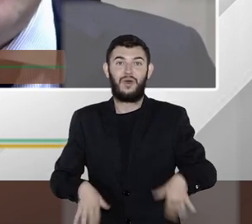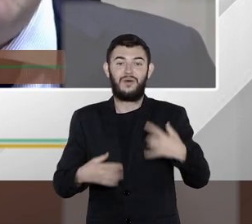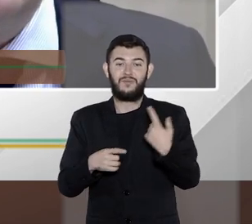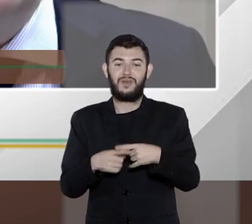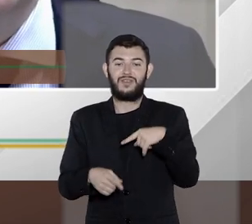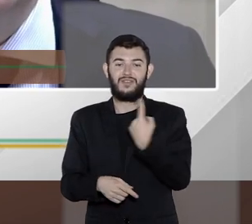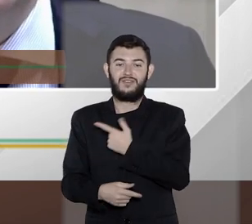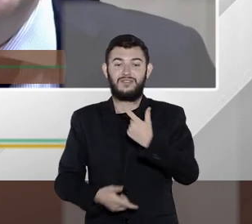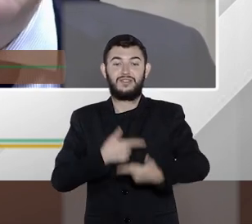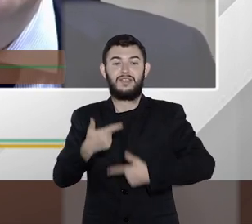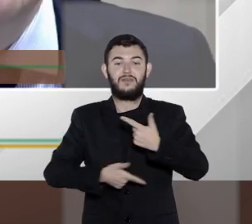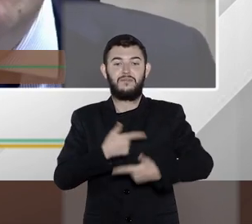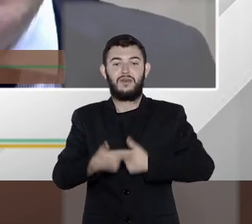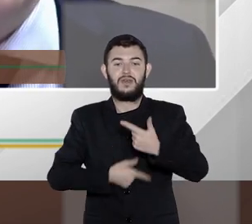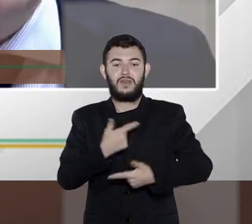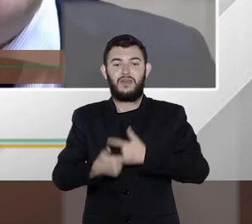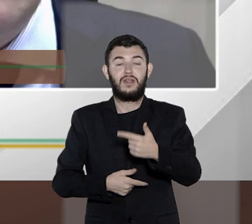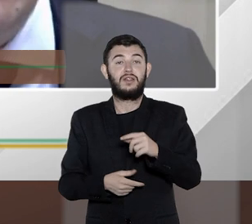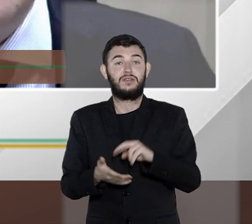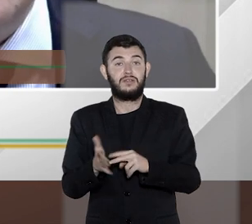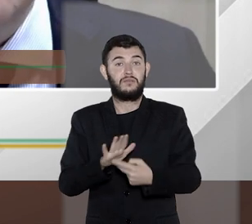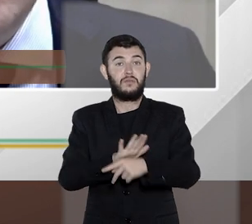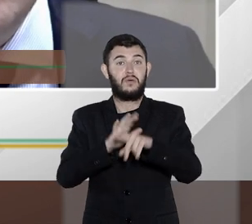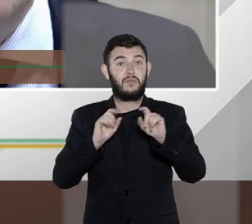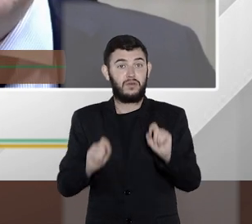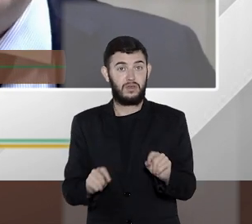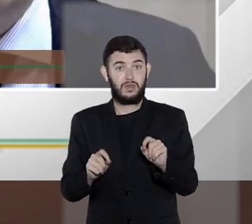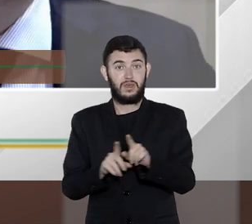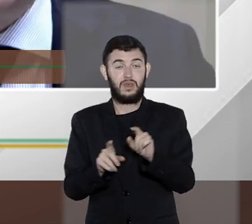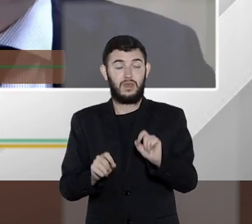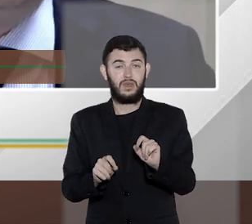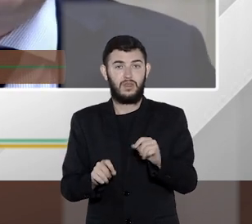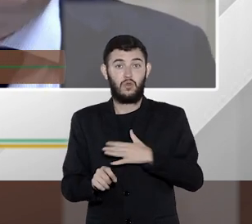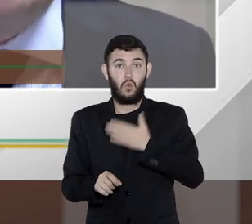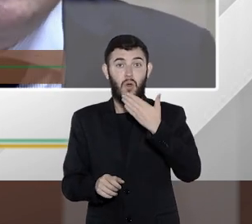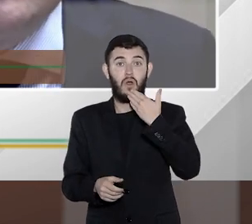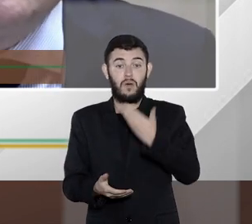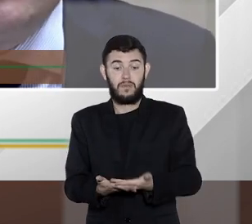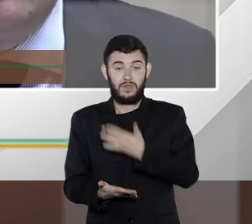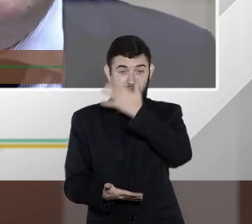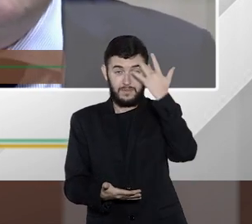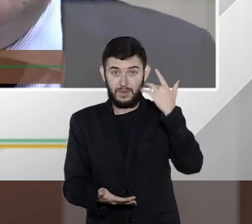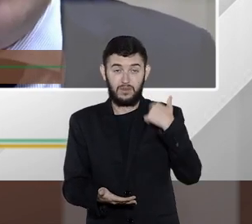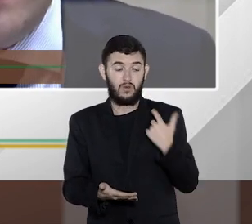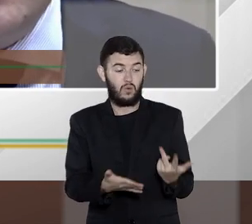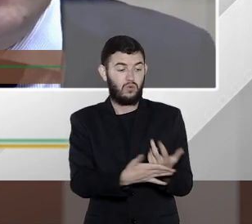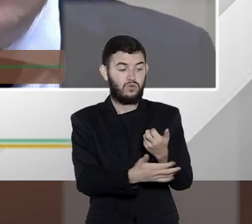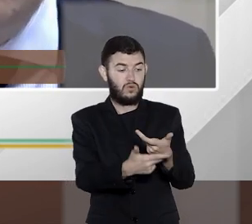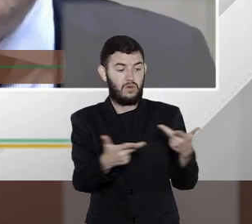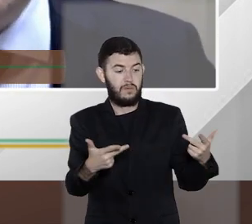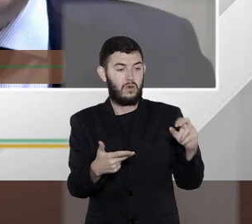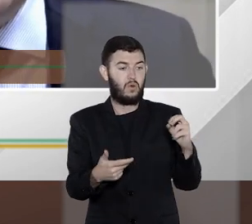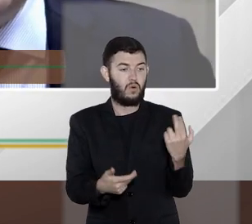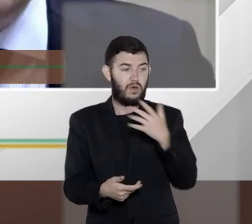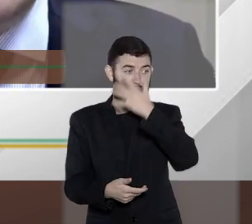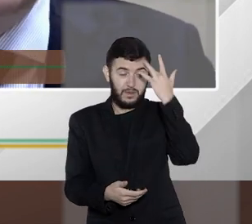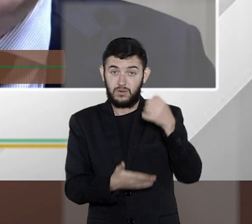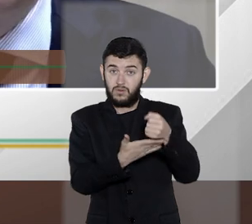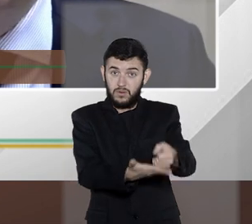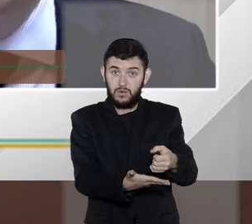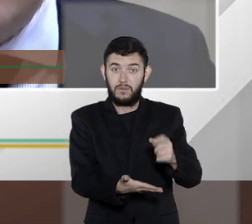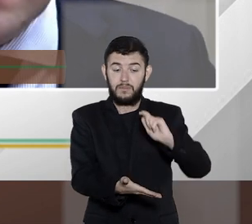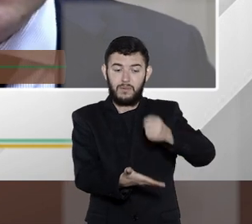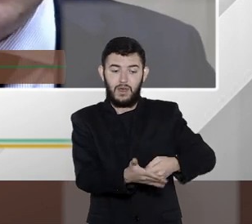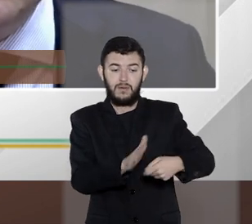trabalha num sentido de não surpresa do contribuinte e o que acontece numa investigação tributária muitas vezes é